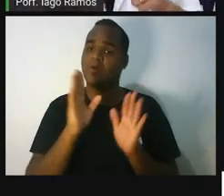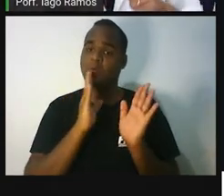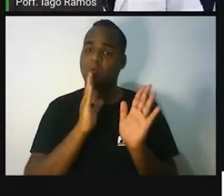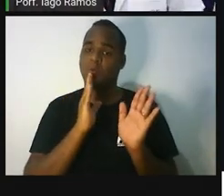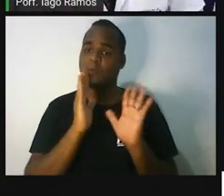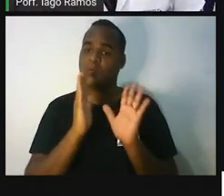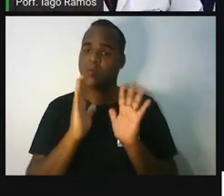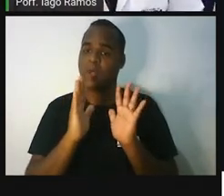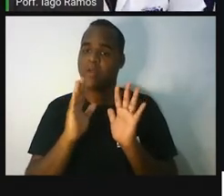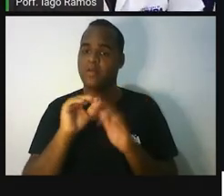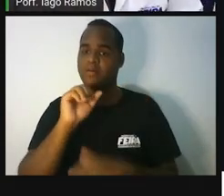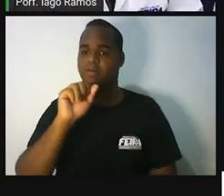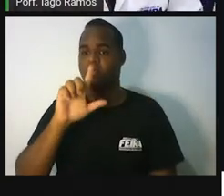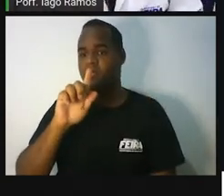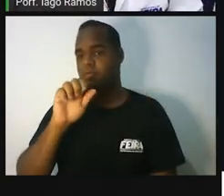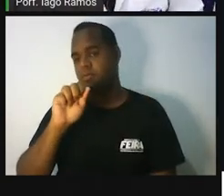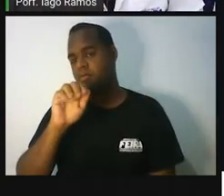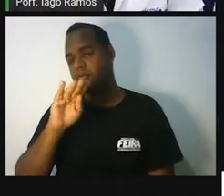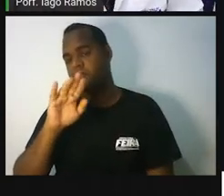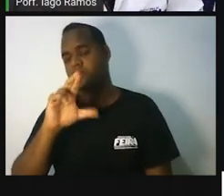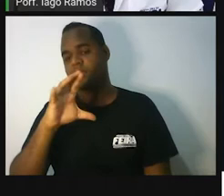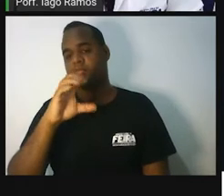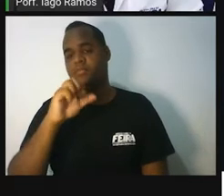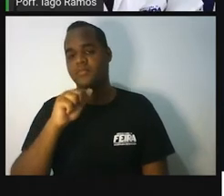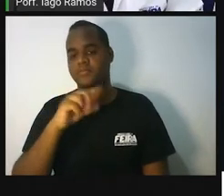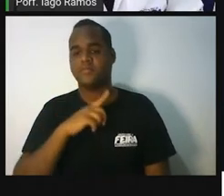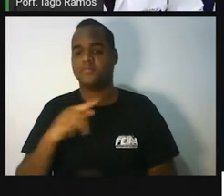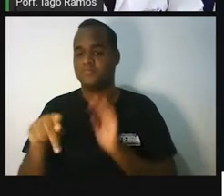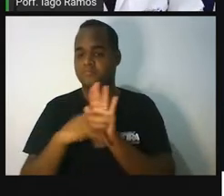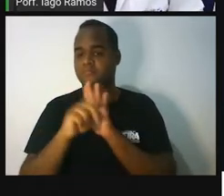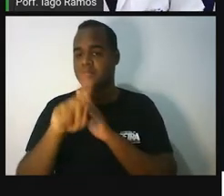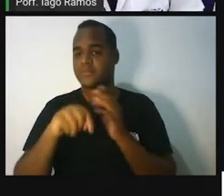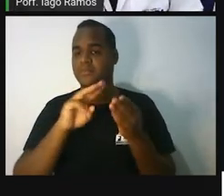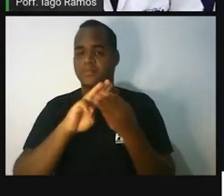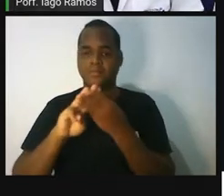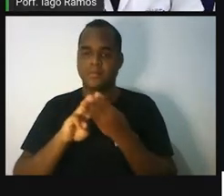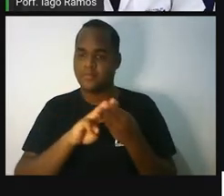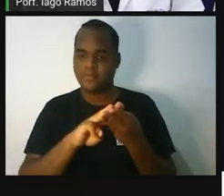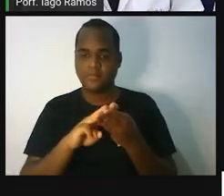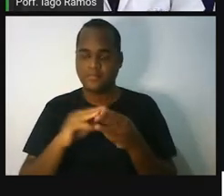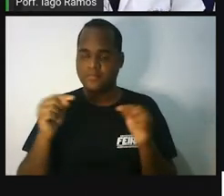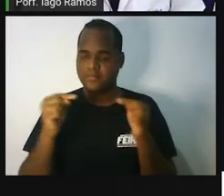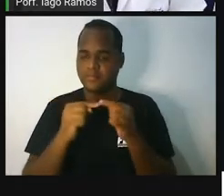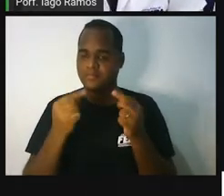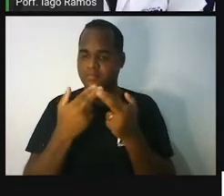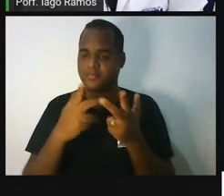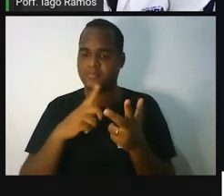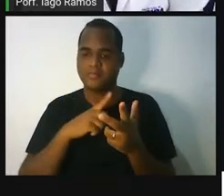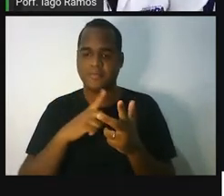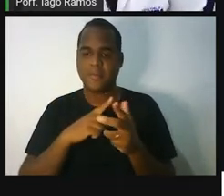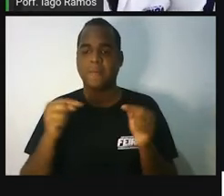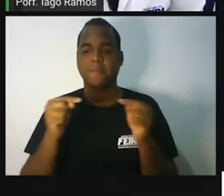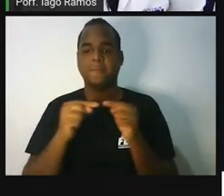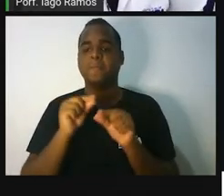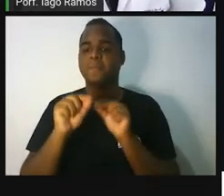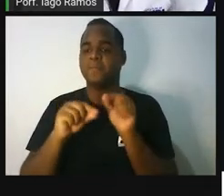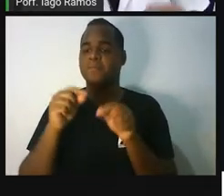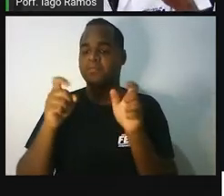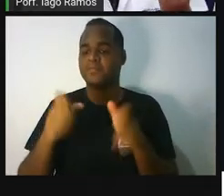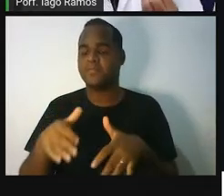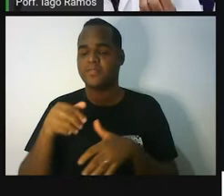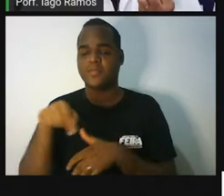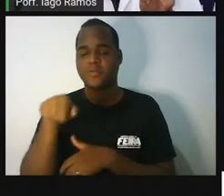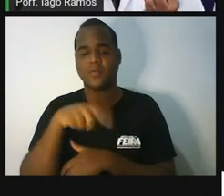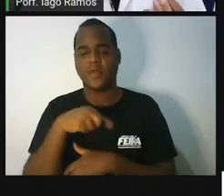já teve contato com essa parte da matemática na escola. E nessa aula a gente vai